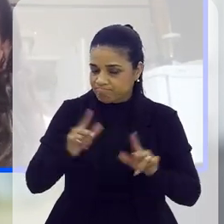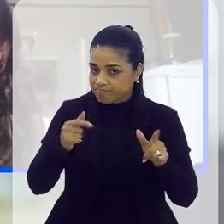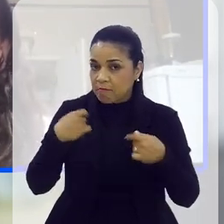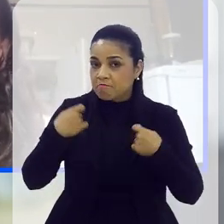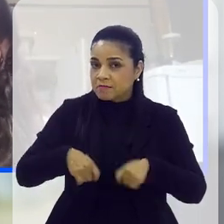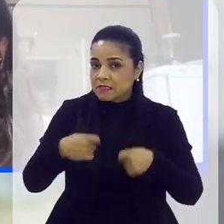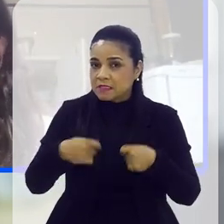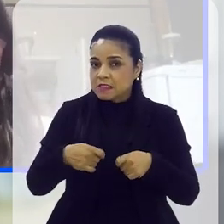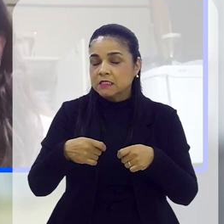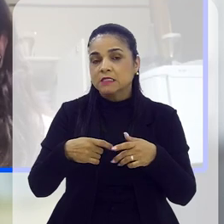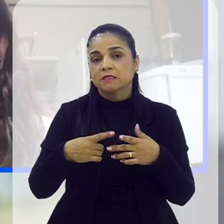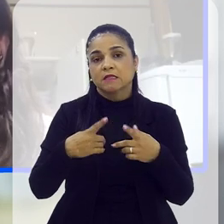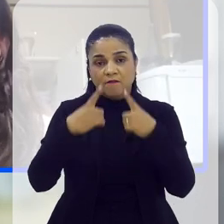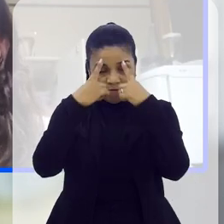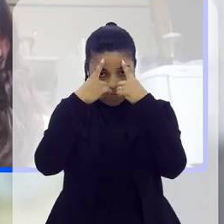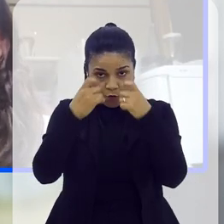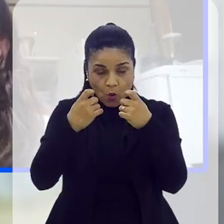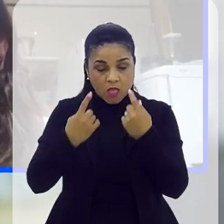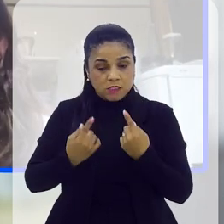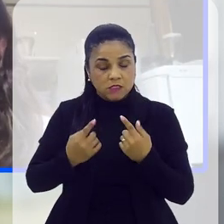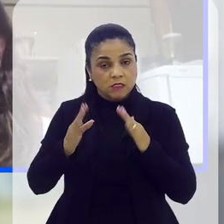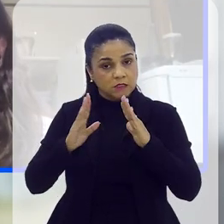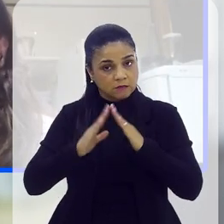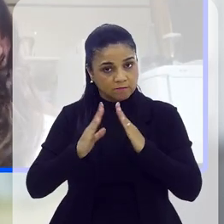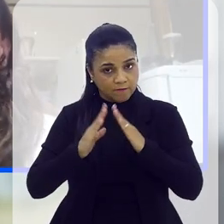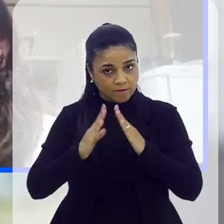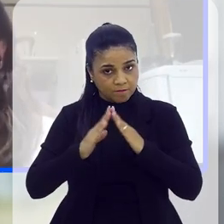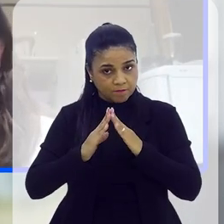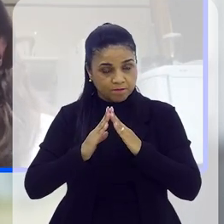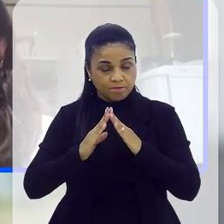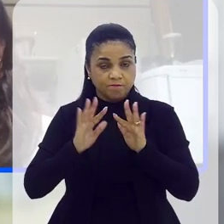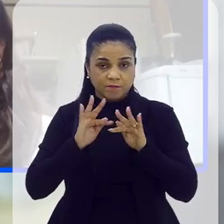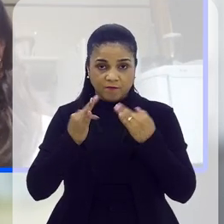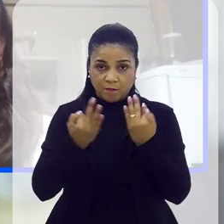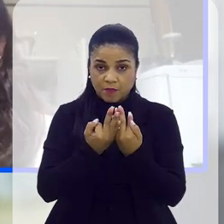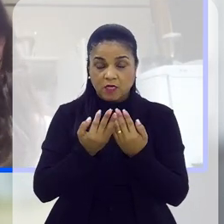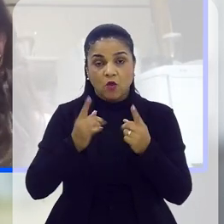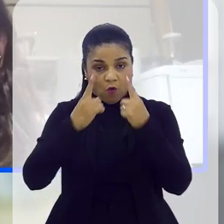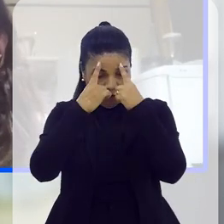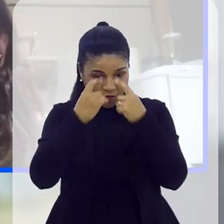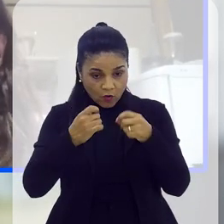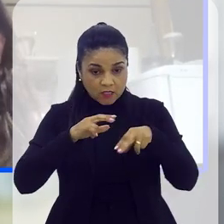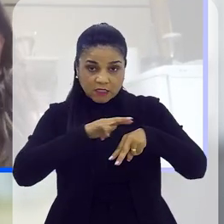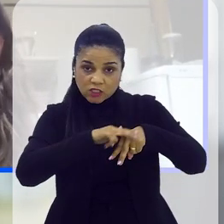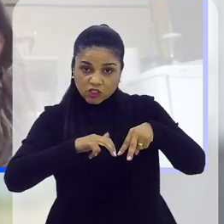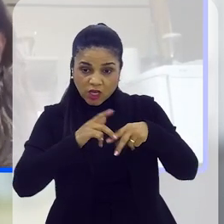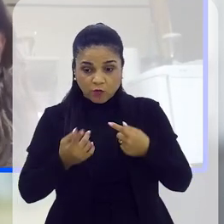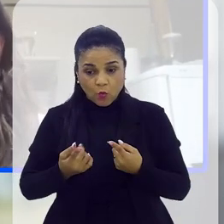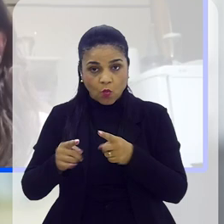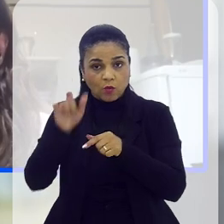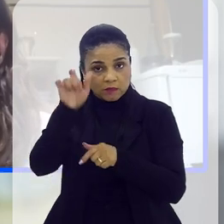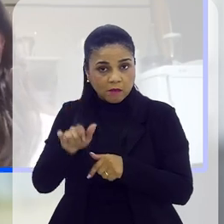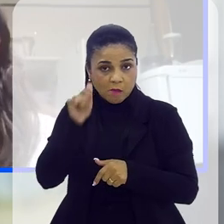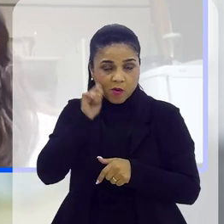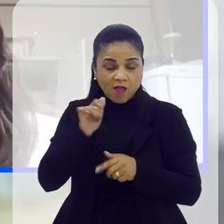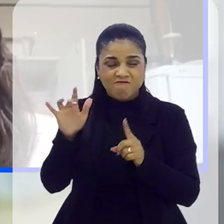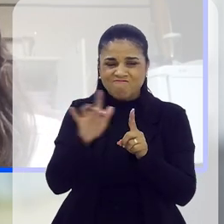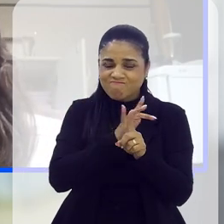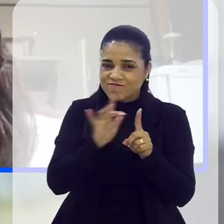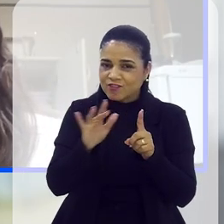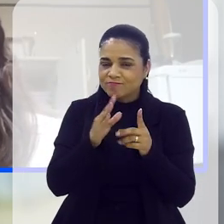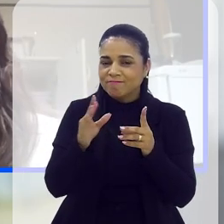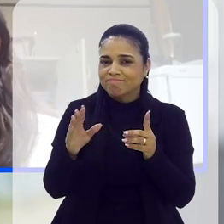precisava ser destravado, no caso da violência doméstica familiar e na violência de gênero em geral contra as mulheres, porque são vítimas muito